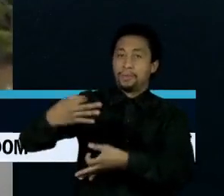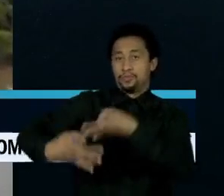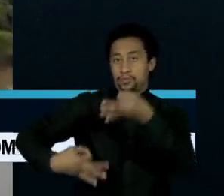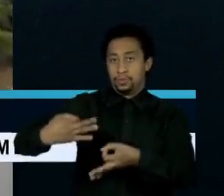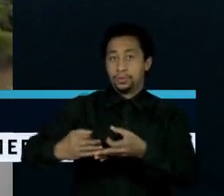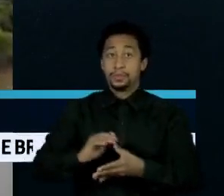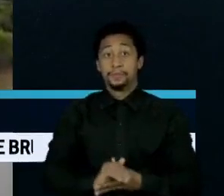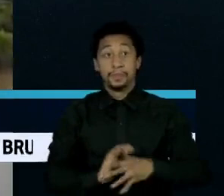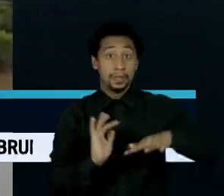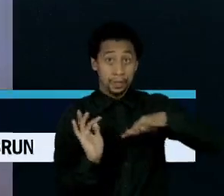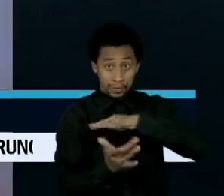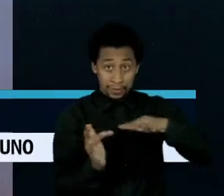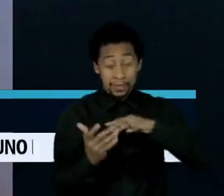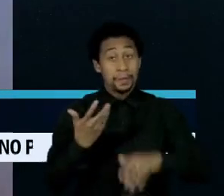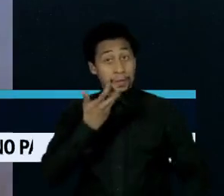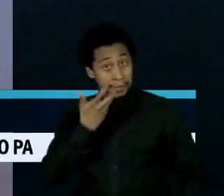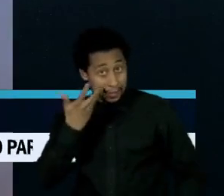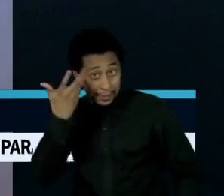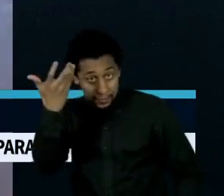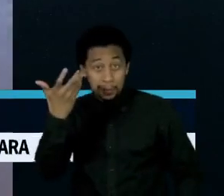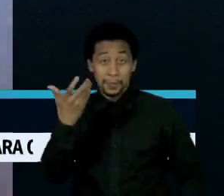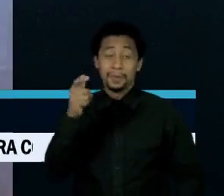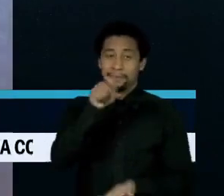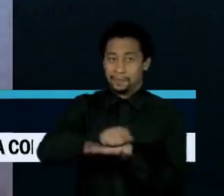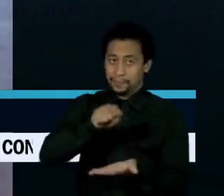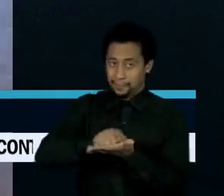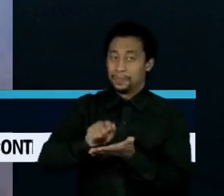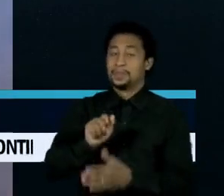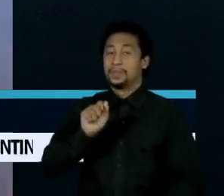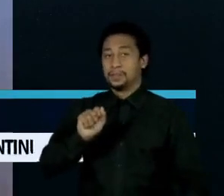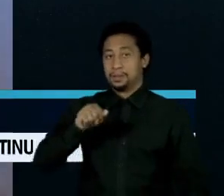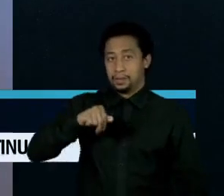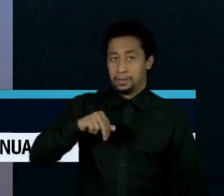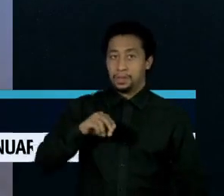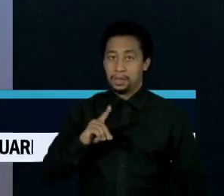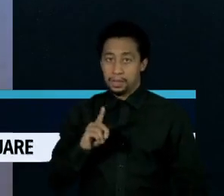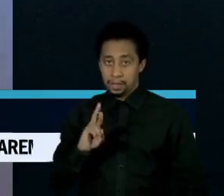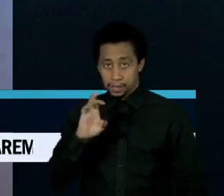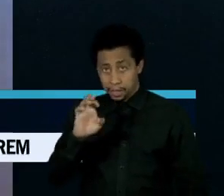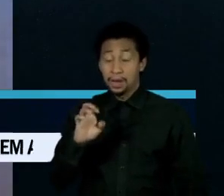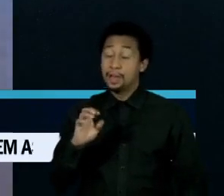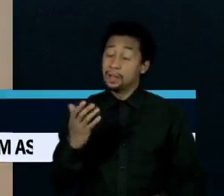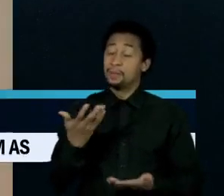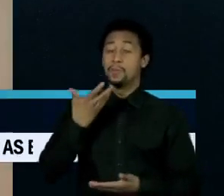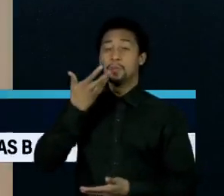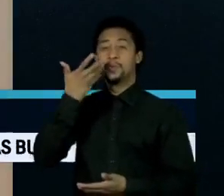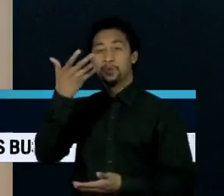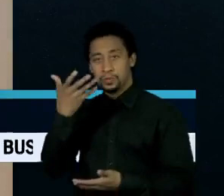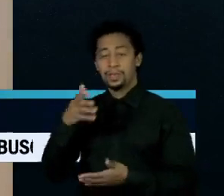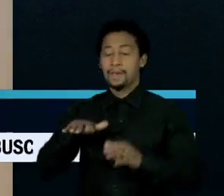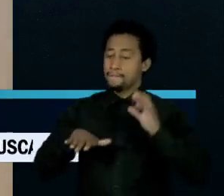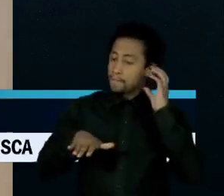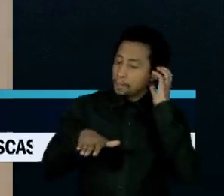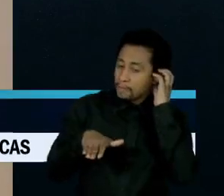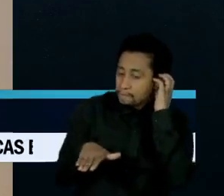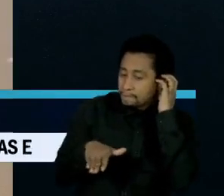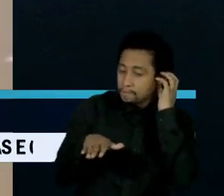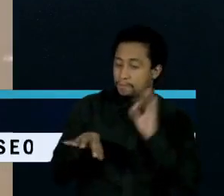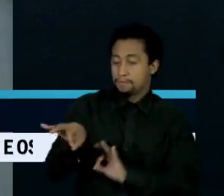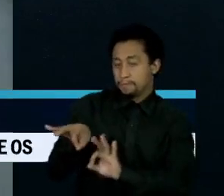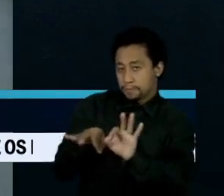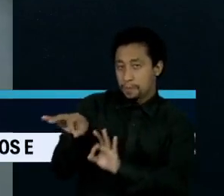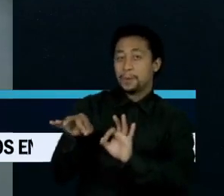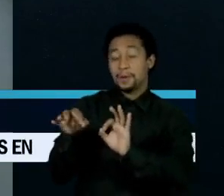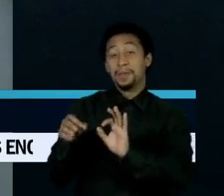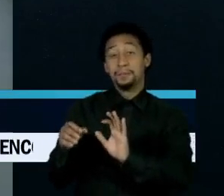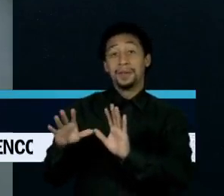sociais, o cantor, compositor e arranjador André Abujamra divulgou um remix que fez a partir de um canto indígena de